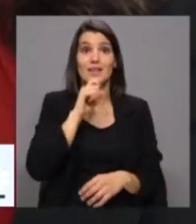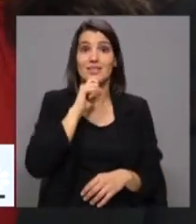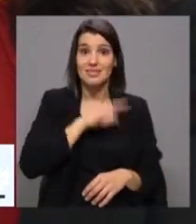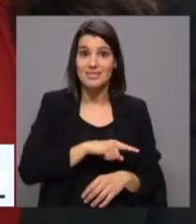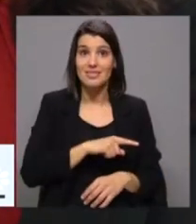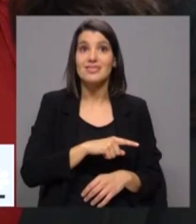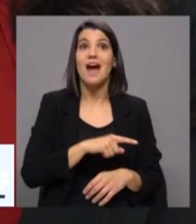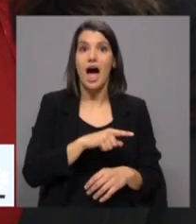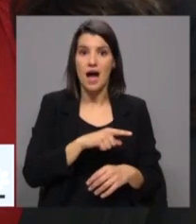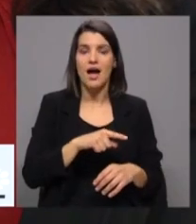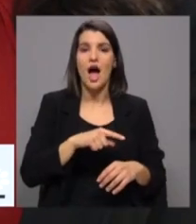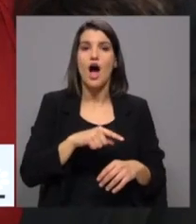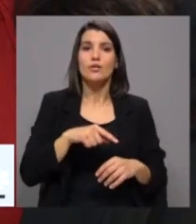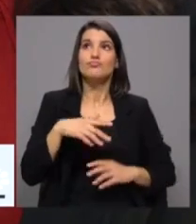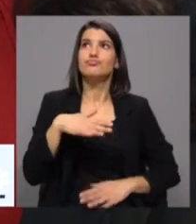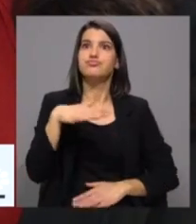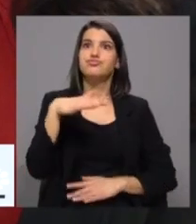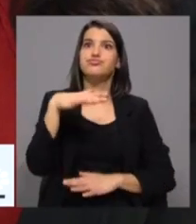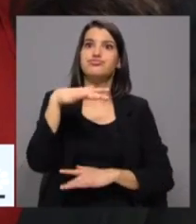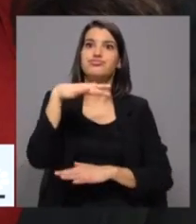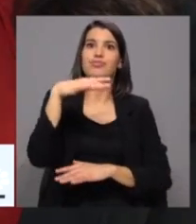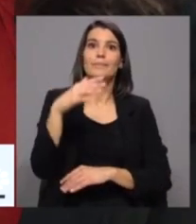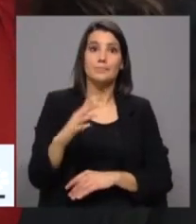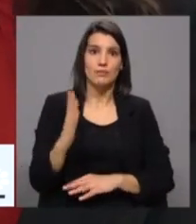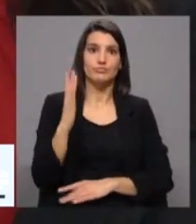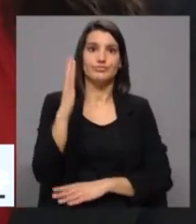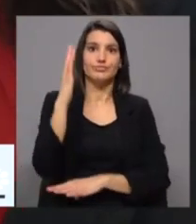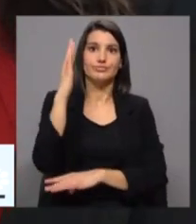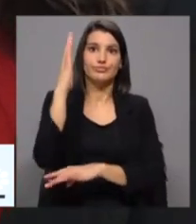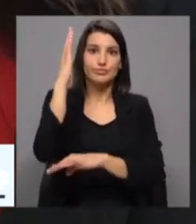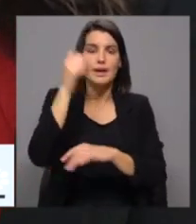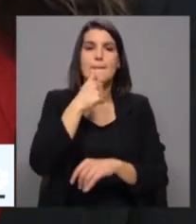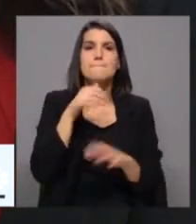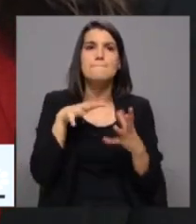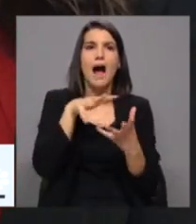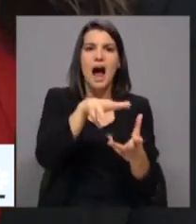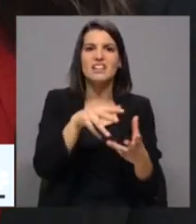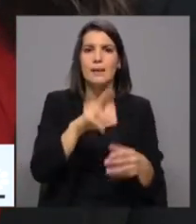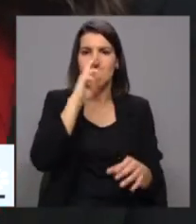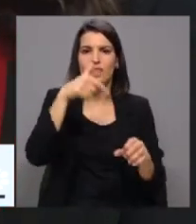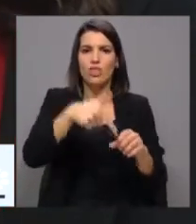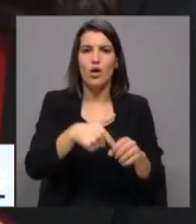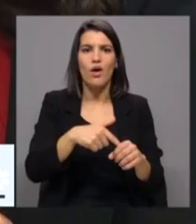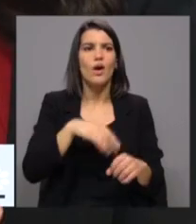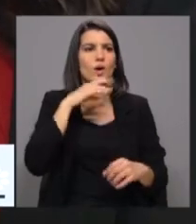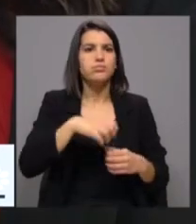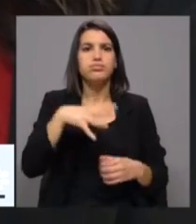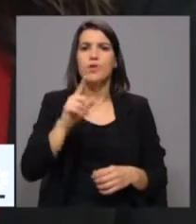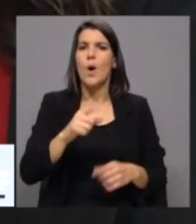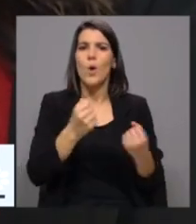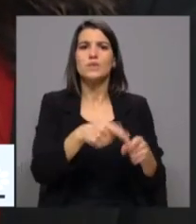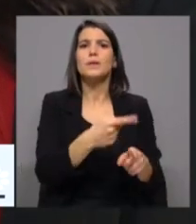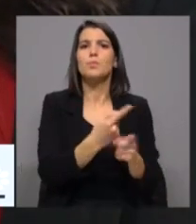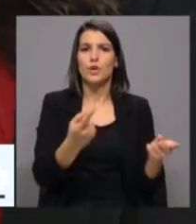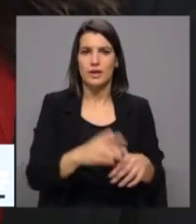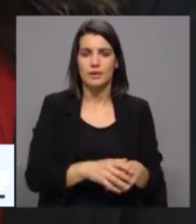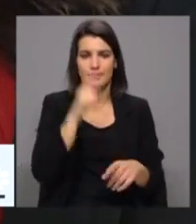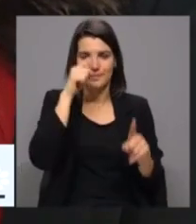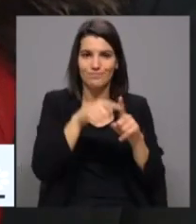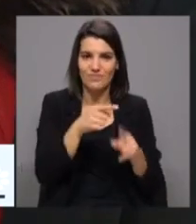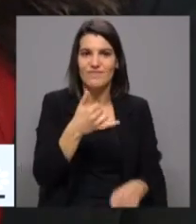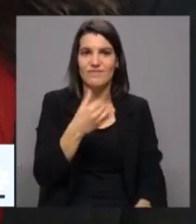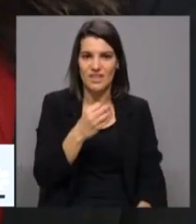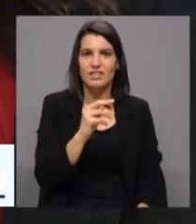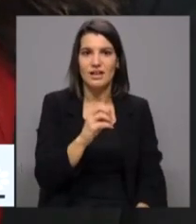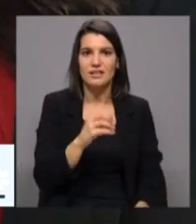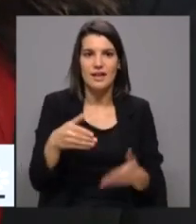uma nave em Marte, como é que não conseguimos acabar com o petróleo e as indústrias poluentes? E é esse caminho, essa missão 2030, que eu